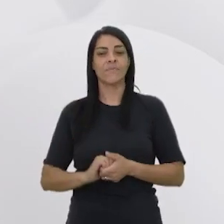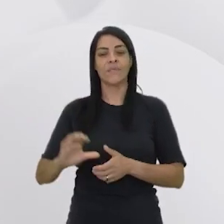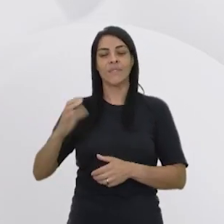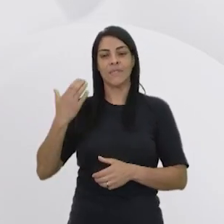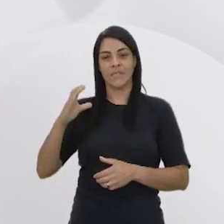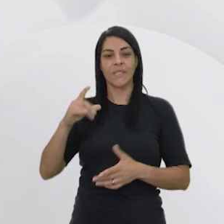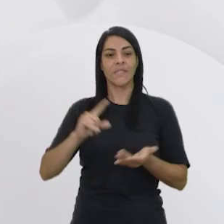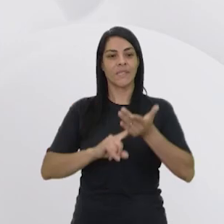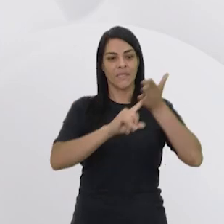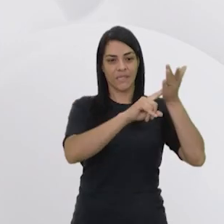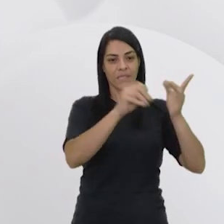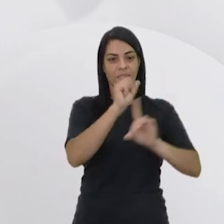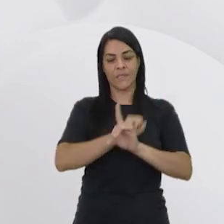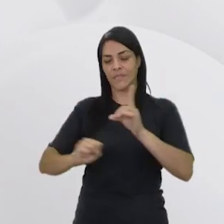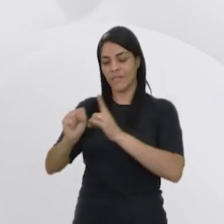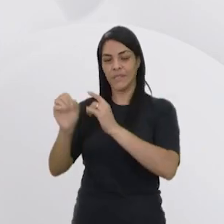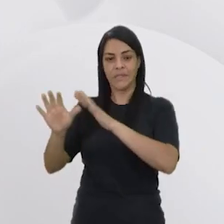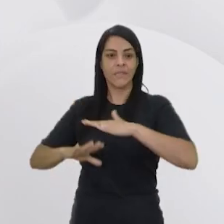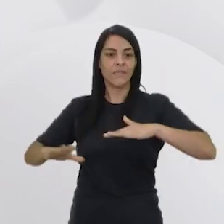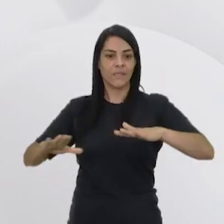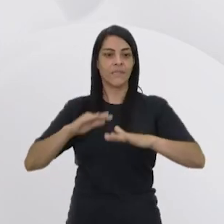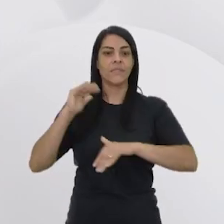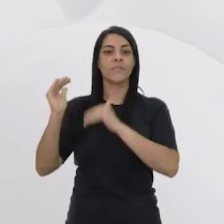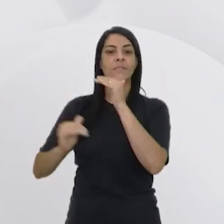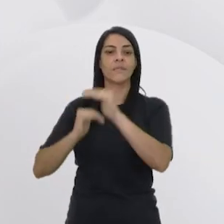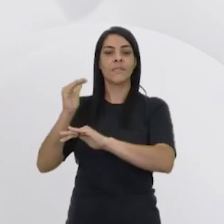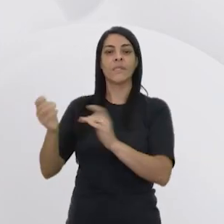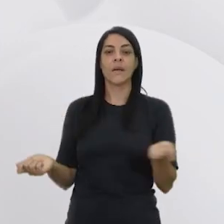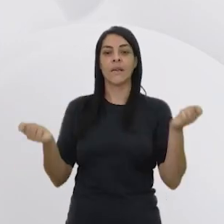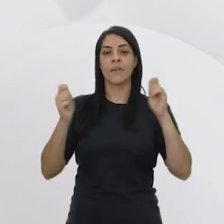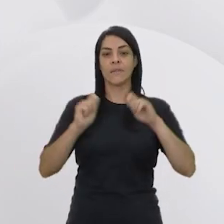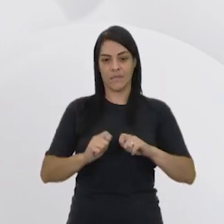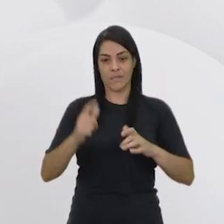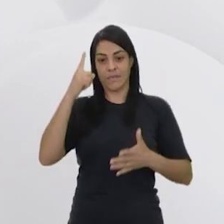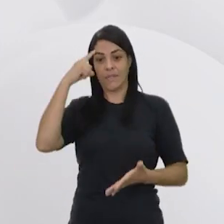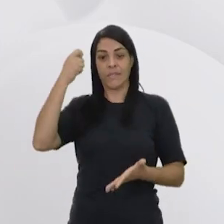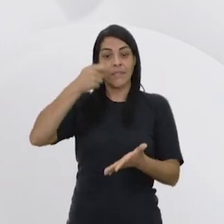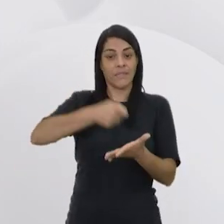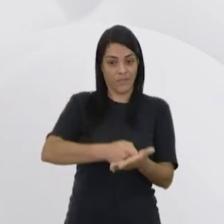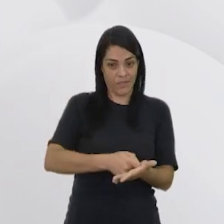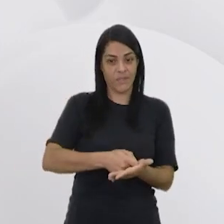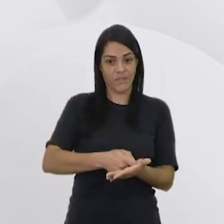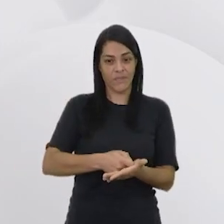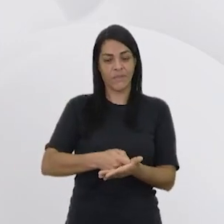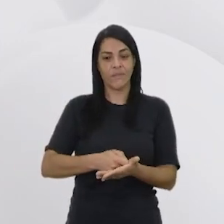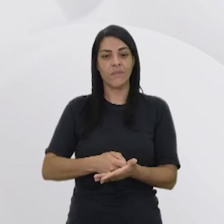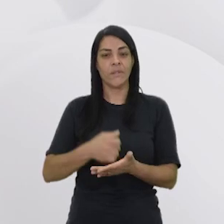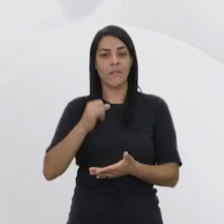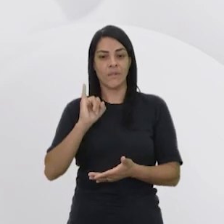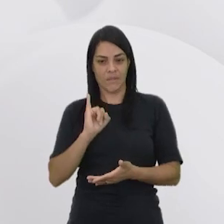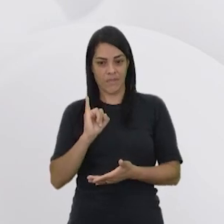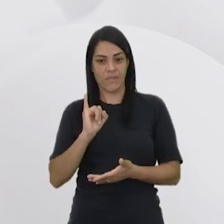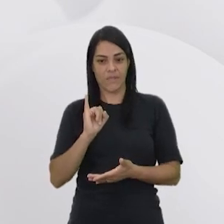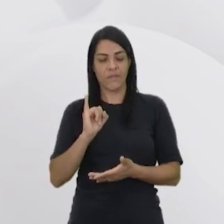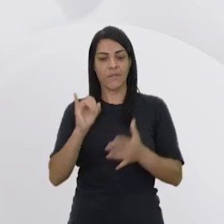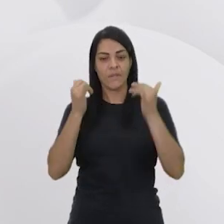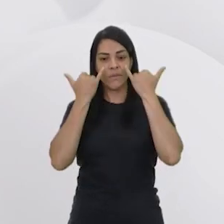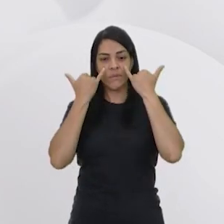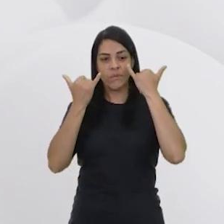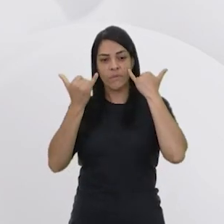tecnologia, sociedade e ambiente. Desenvolver a capacidade de tomar decisões informadas e